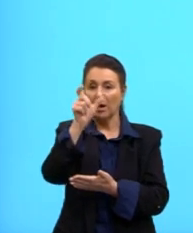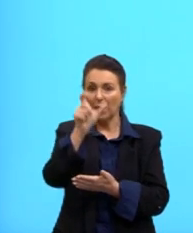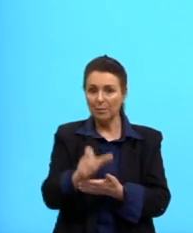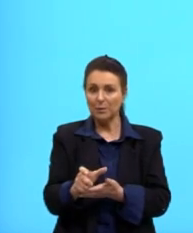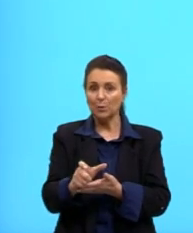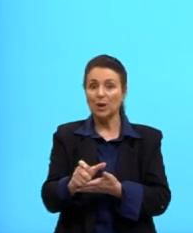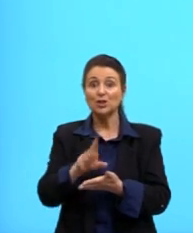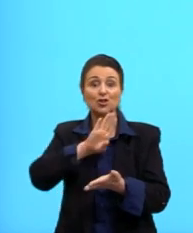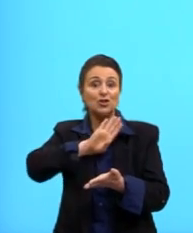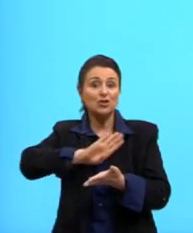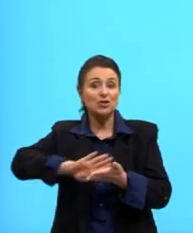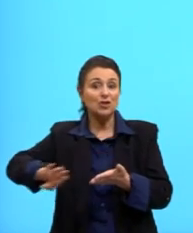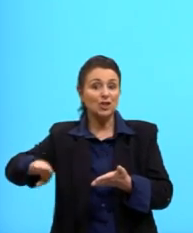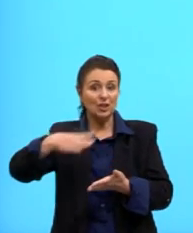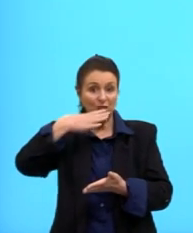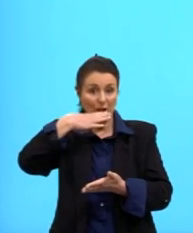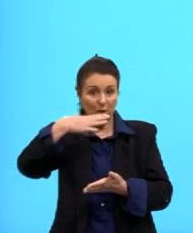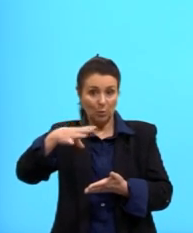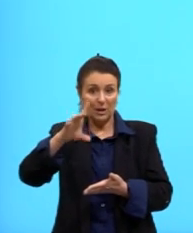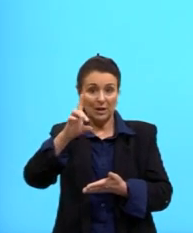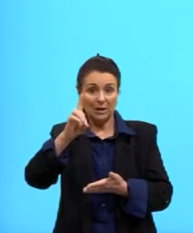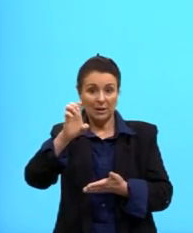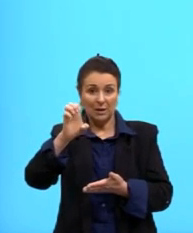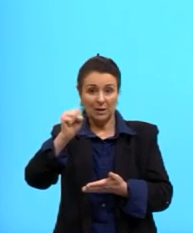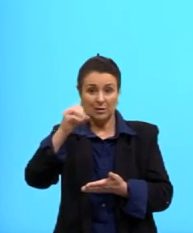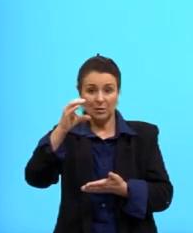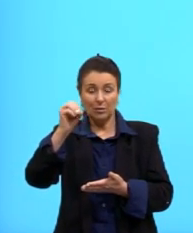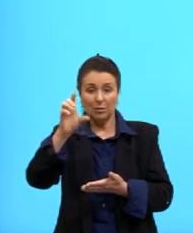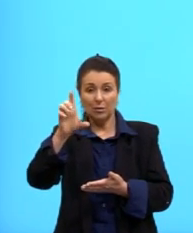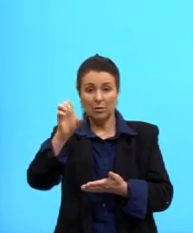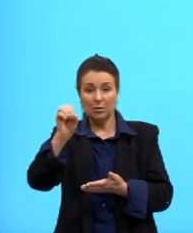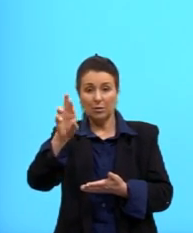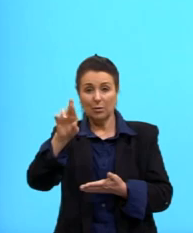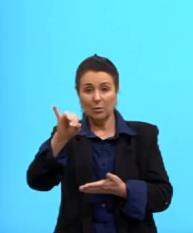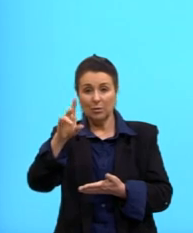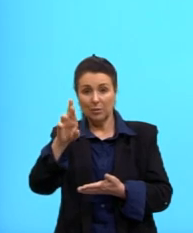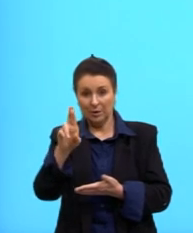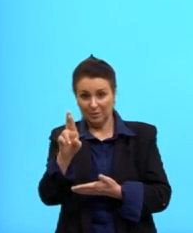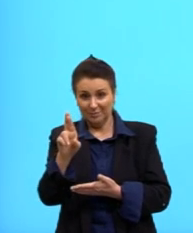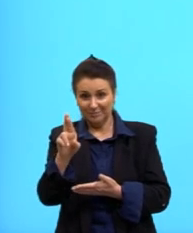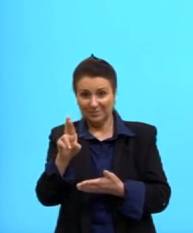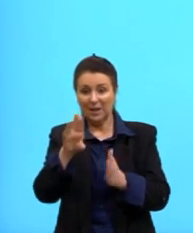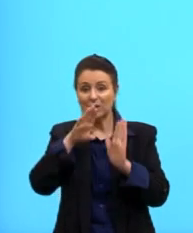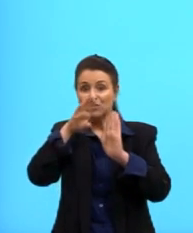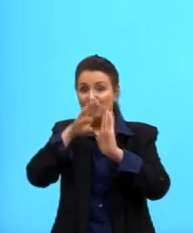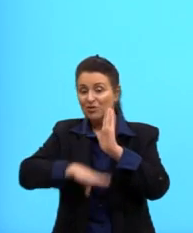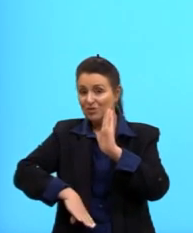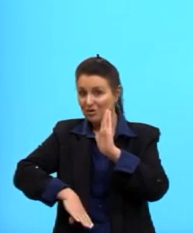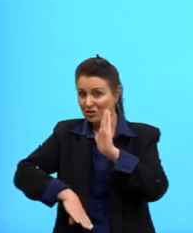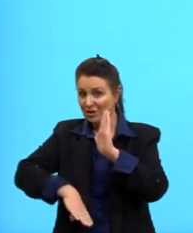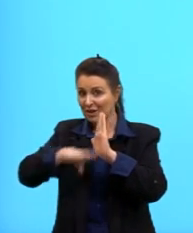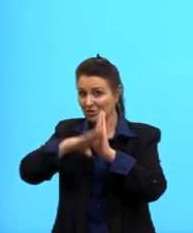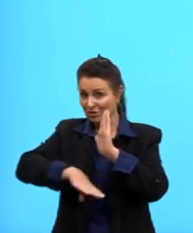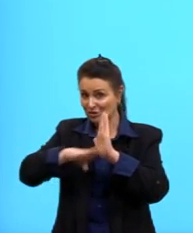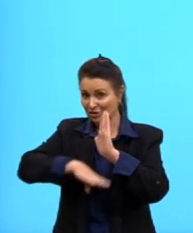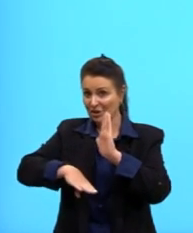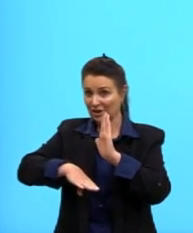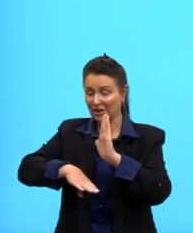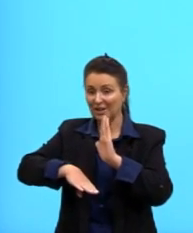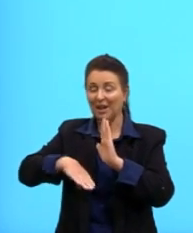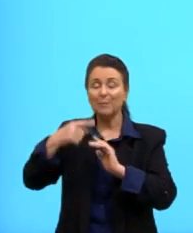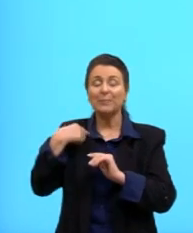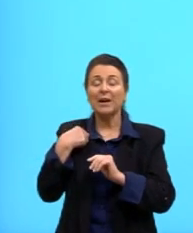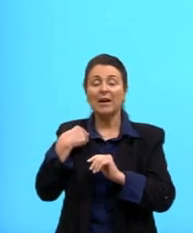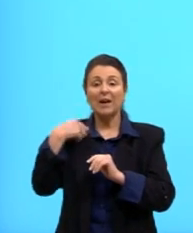descolore o cabelo, que é um procedimento químico, certo? Então, a descoloração, ela vai deixar o nosso cabelo,